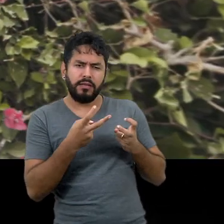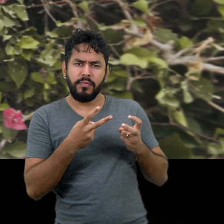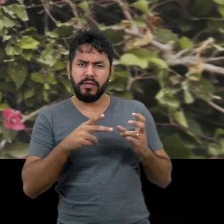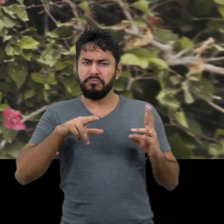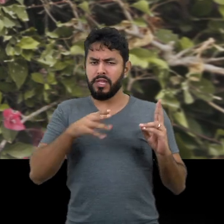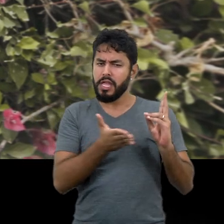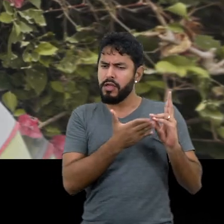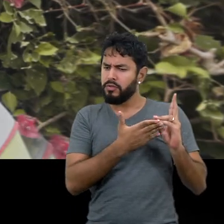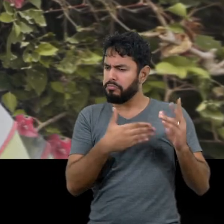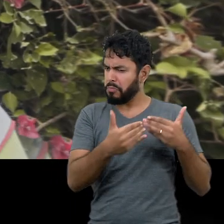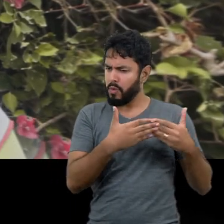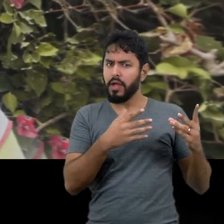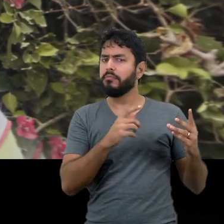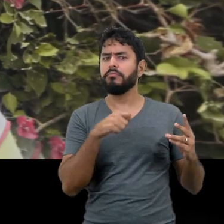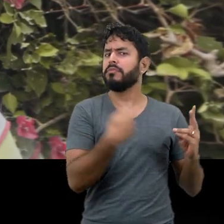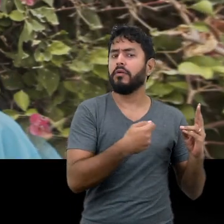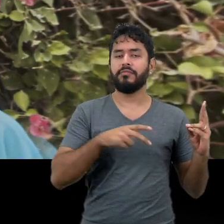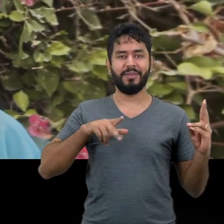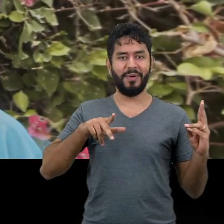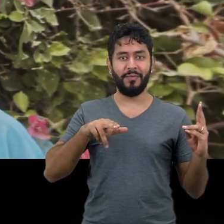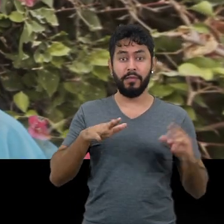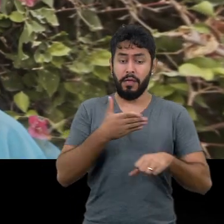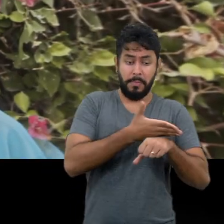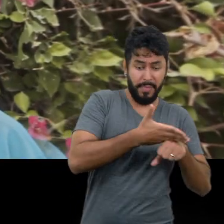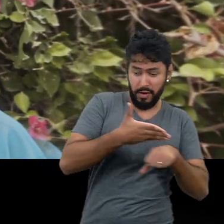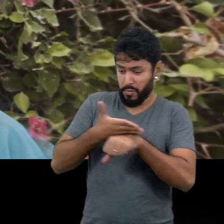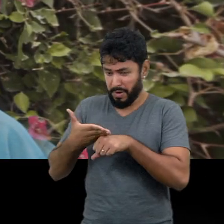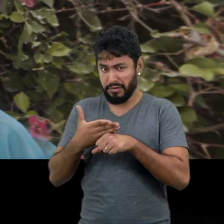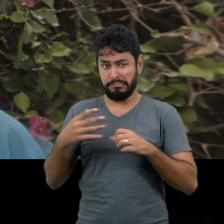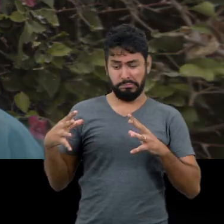irmãos. E nem sempre o branco vê o outro como irmão.